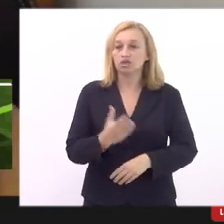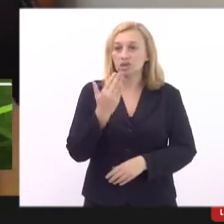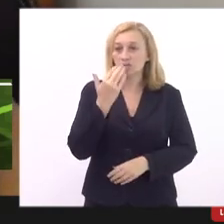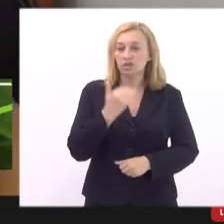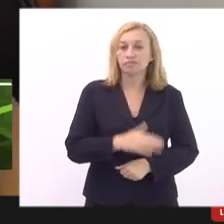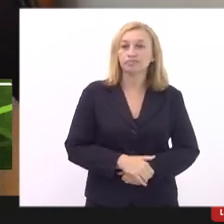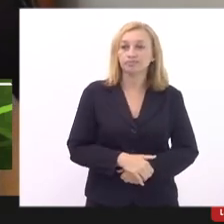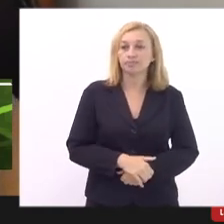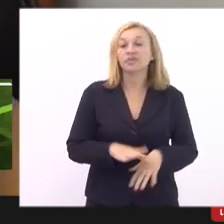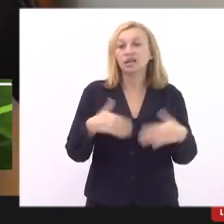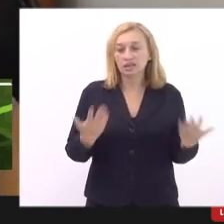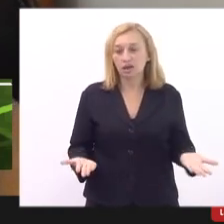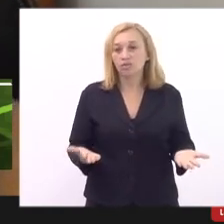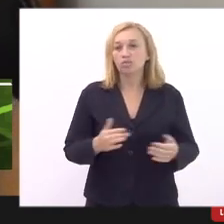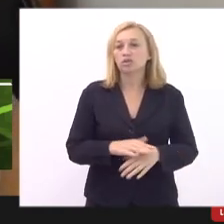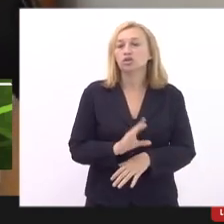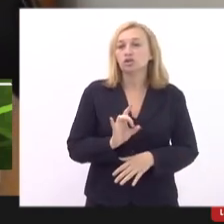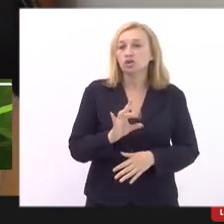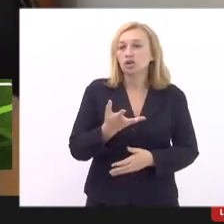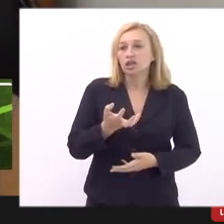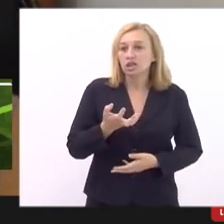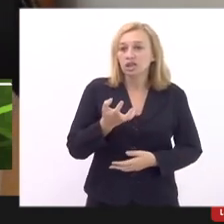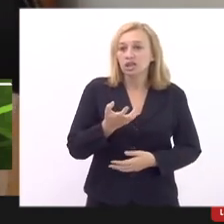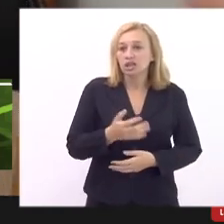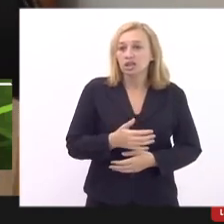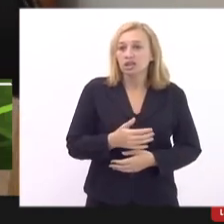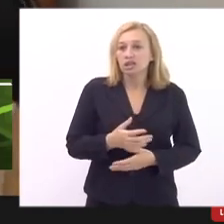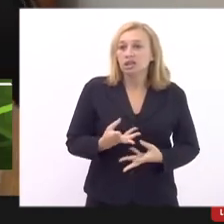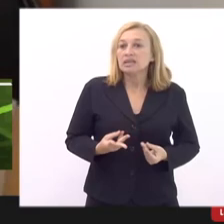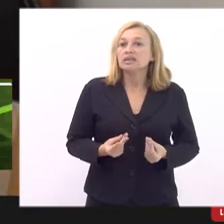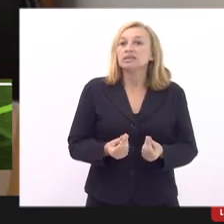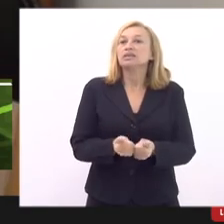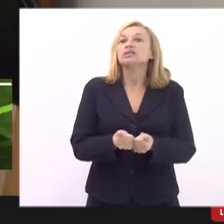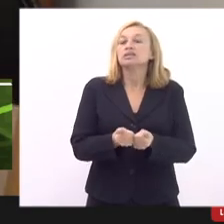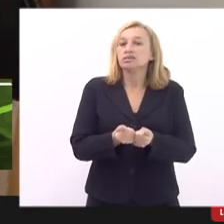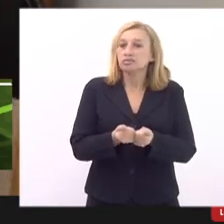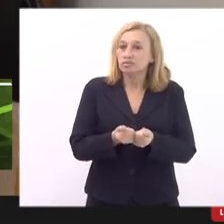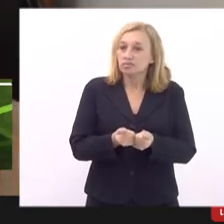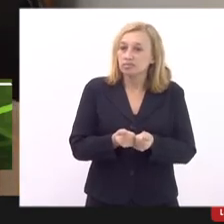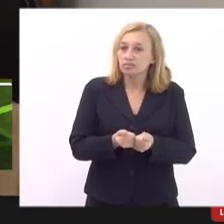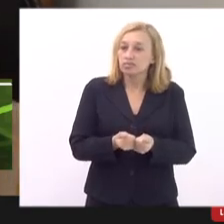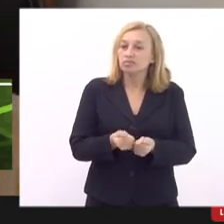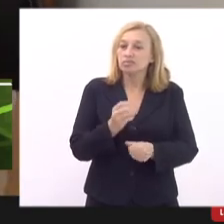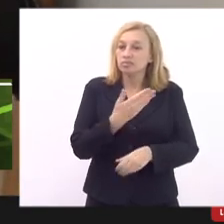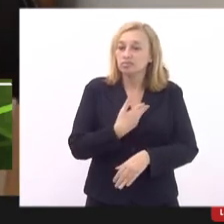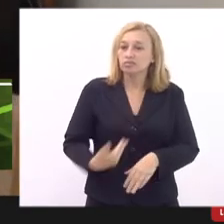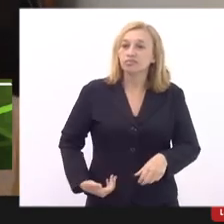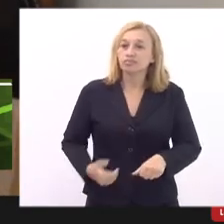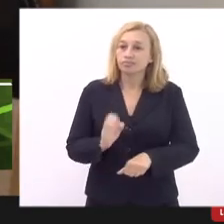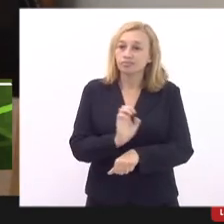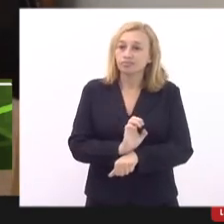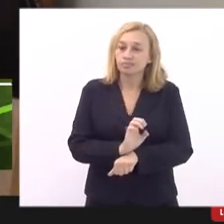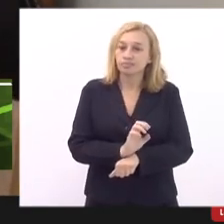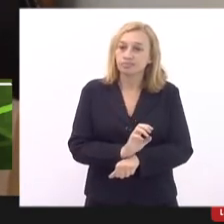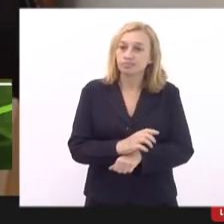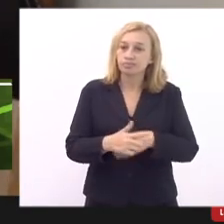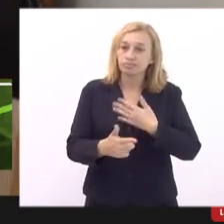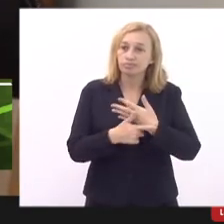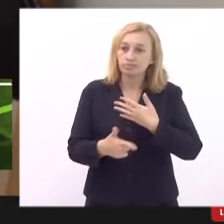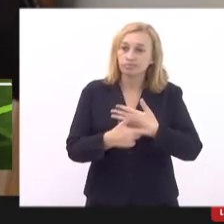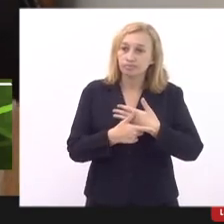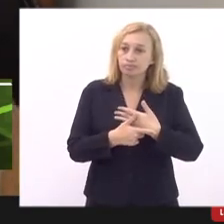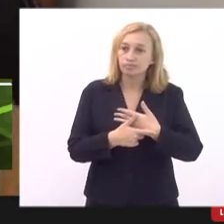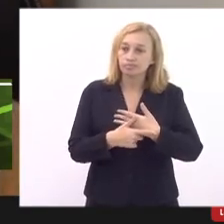então enfim só queria sensibilizar o governo do estado para esse papel fiquei